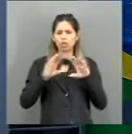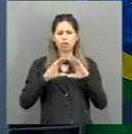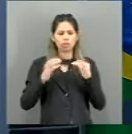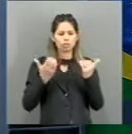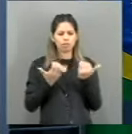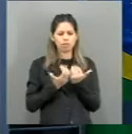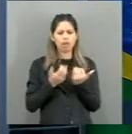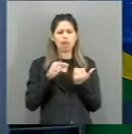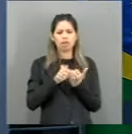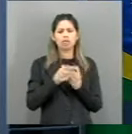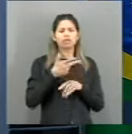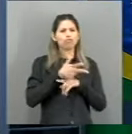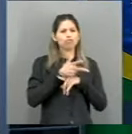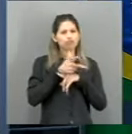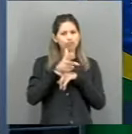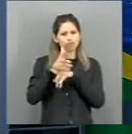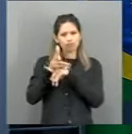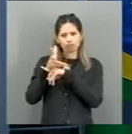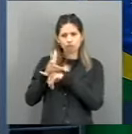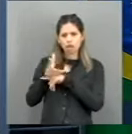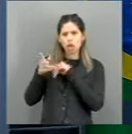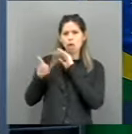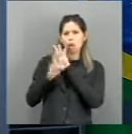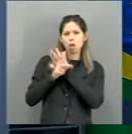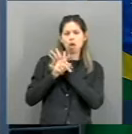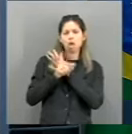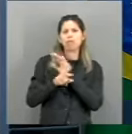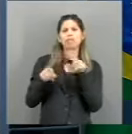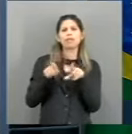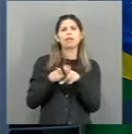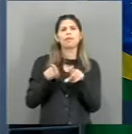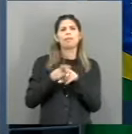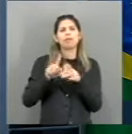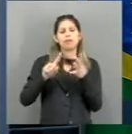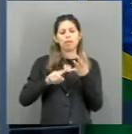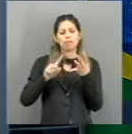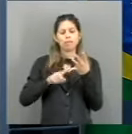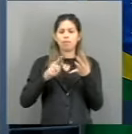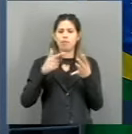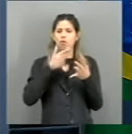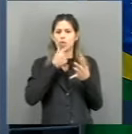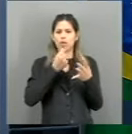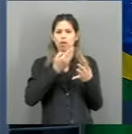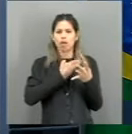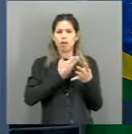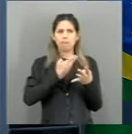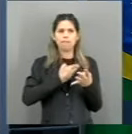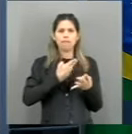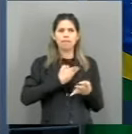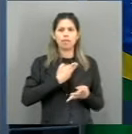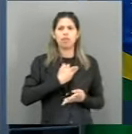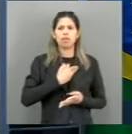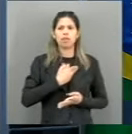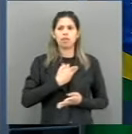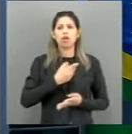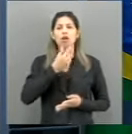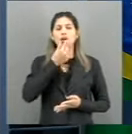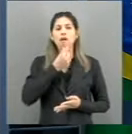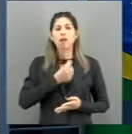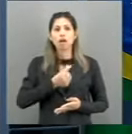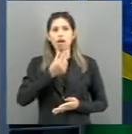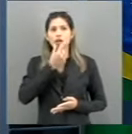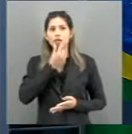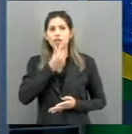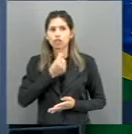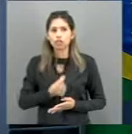em seguida, chegou também meu querido amigo, que é de Caxias, foi deputado federal e é deputado estadual, o deputado